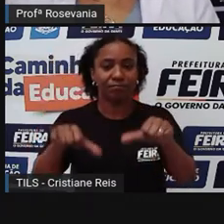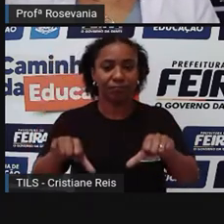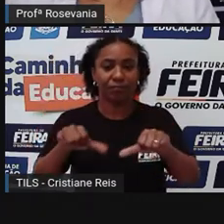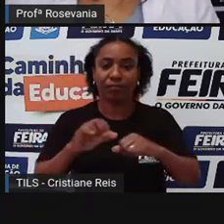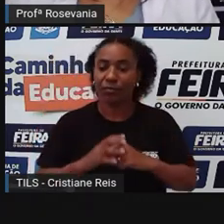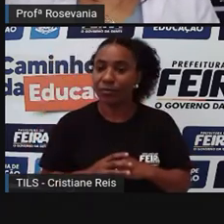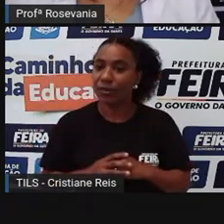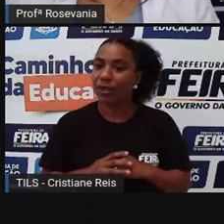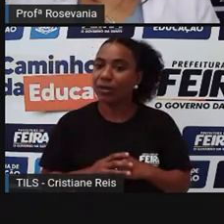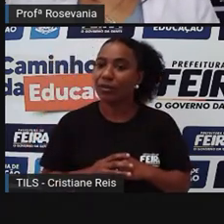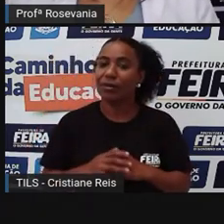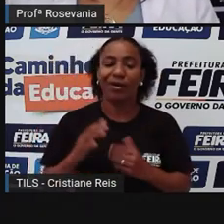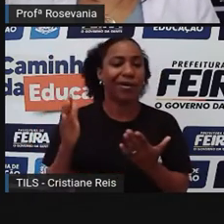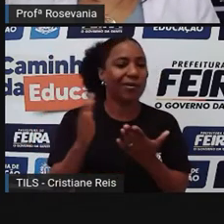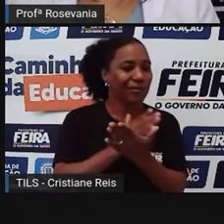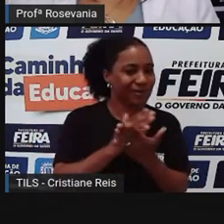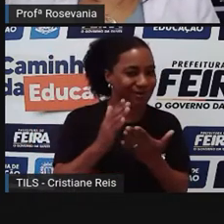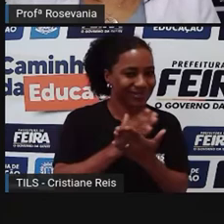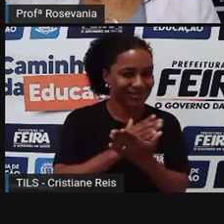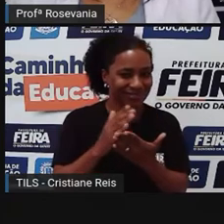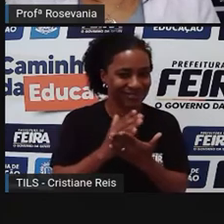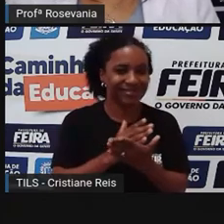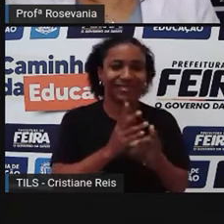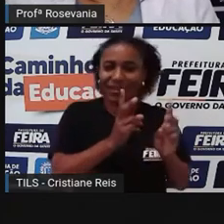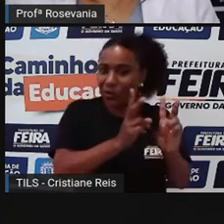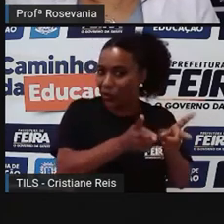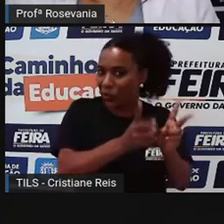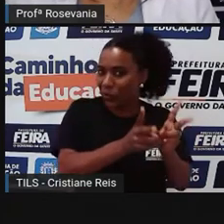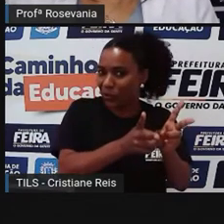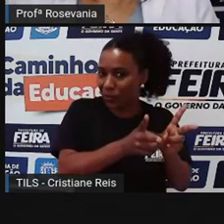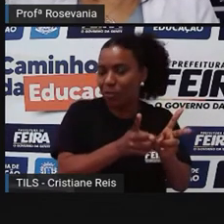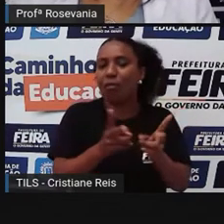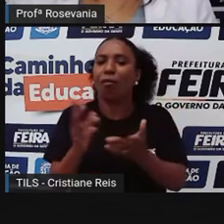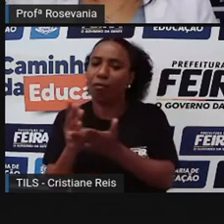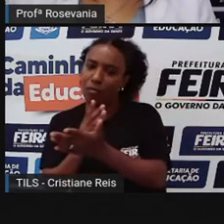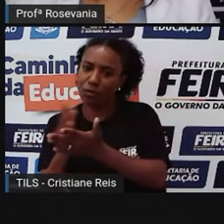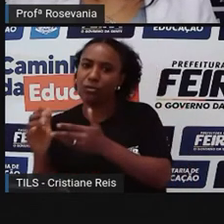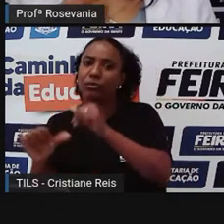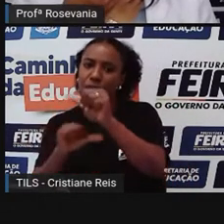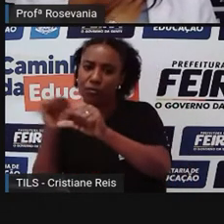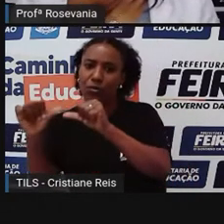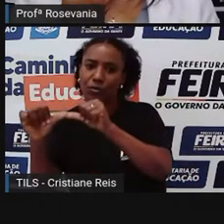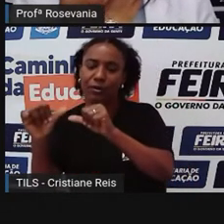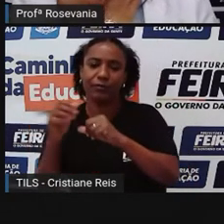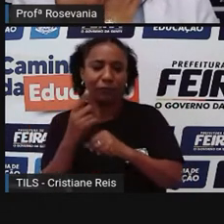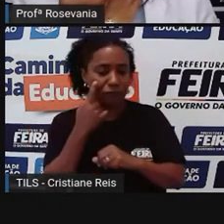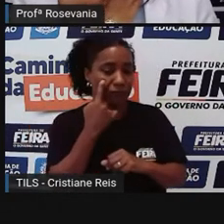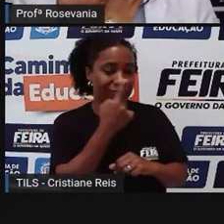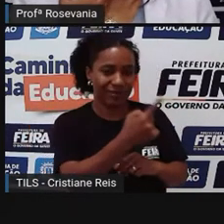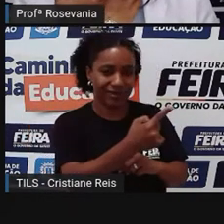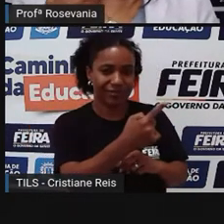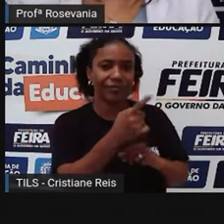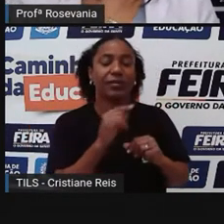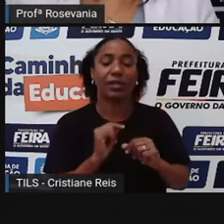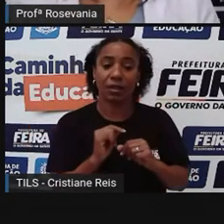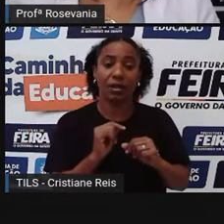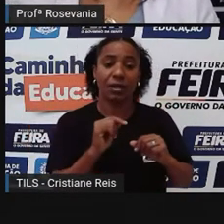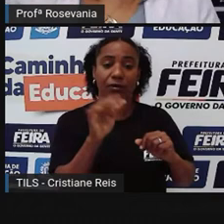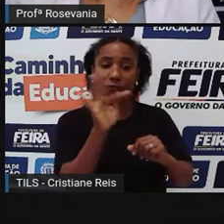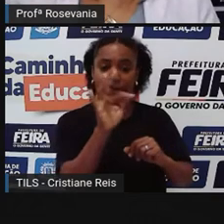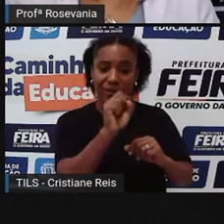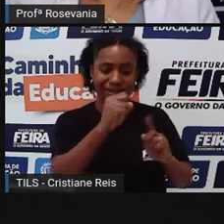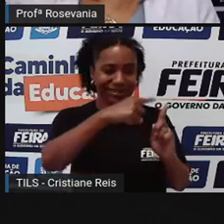coisas, elas perduram, há exemplo de algumas construções que são consideradas até cartões postais da cidade,